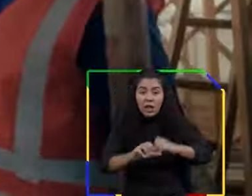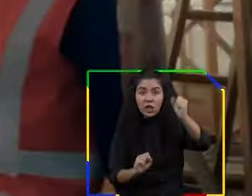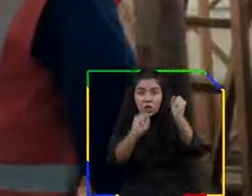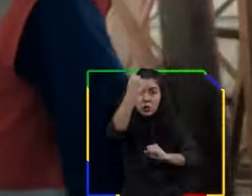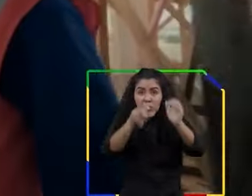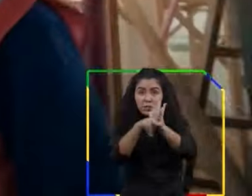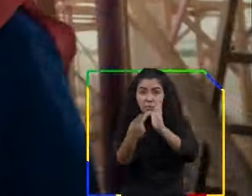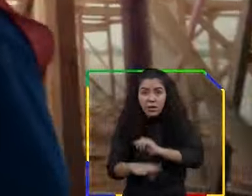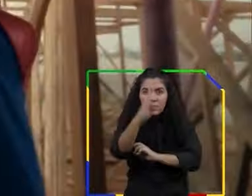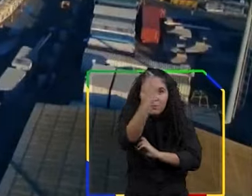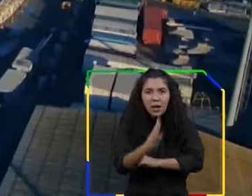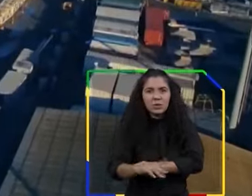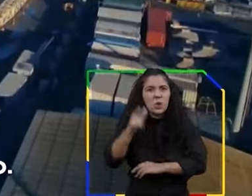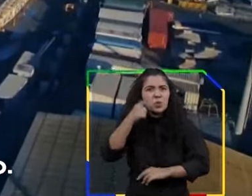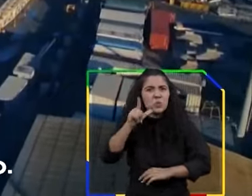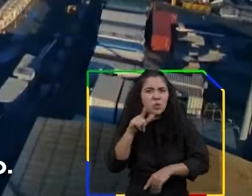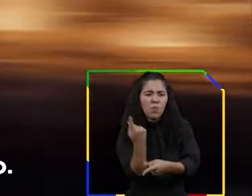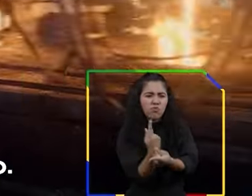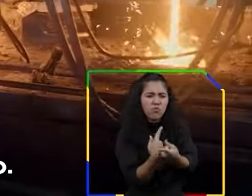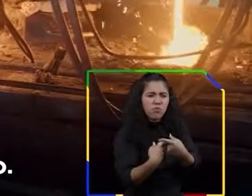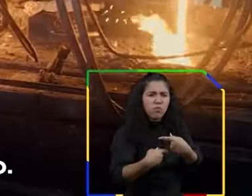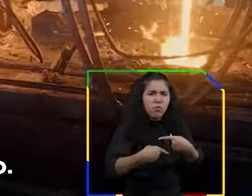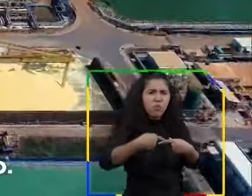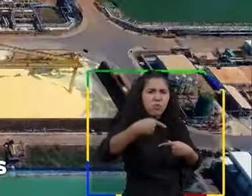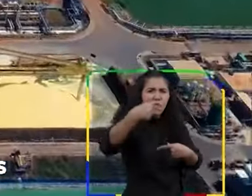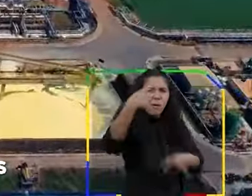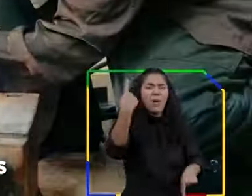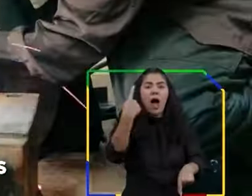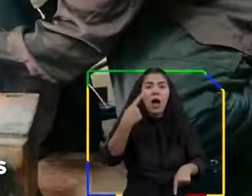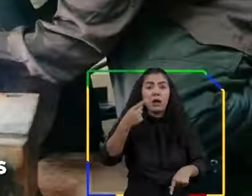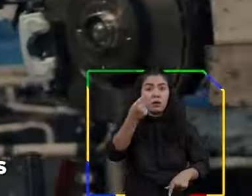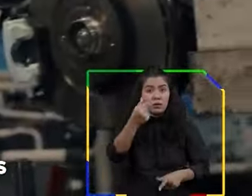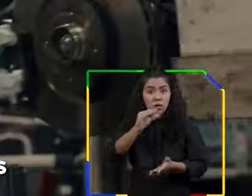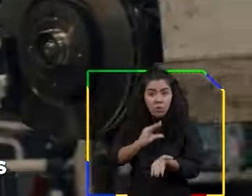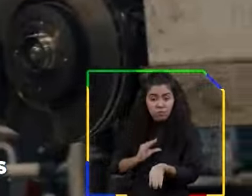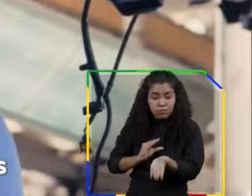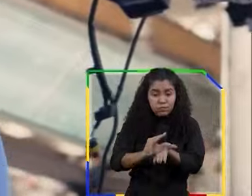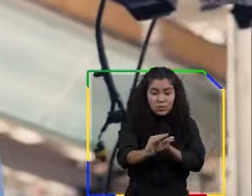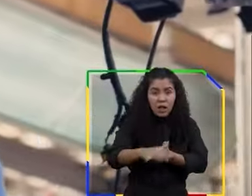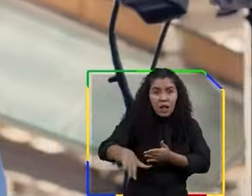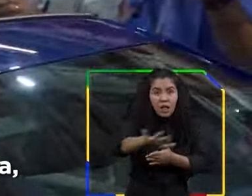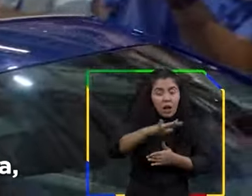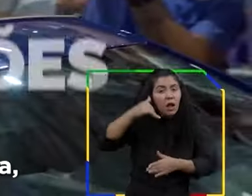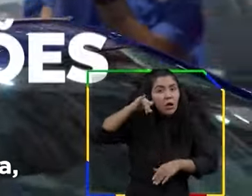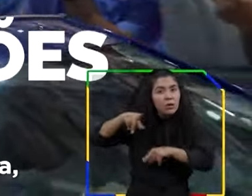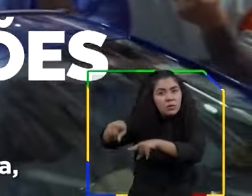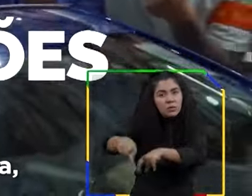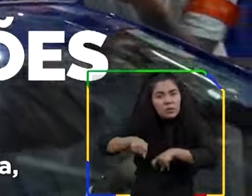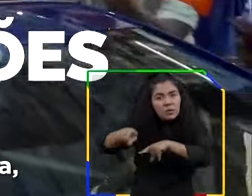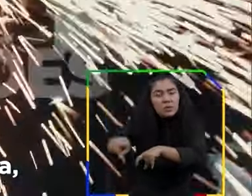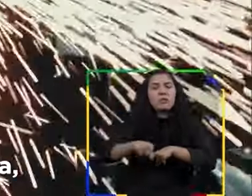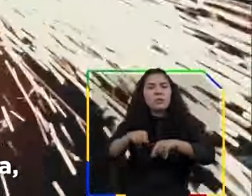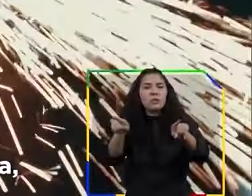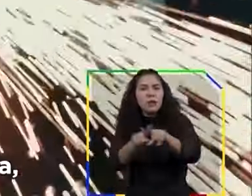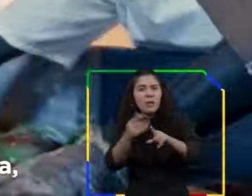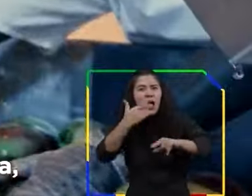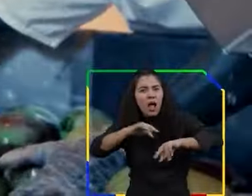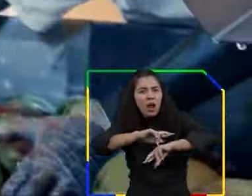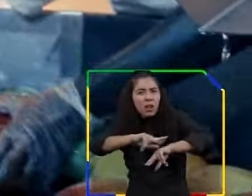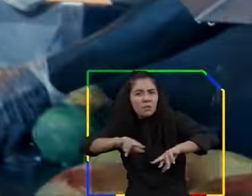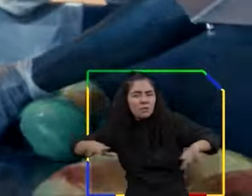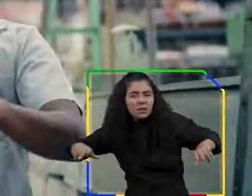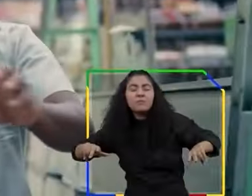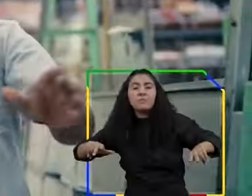indústria brasileira está voltando a ser o motor do desenvolvimento. Com investimento recto na indústria automobilística, de fideologia,